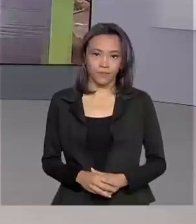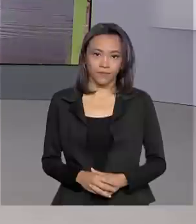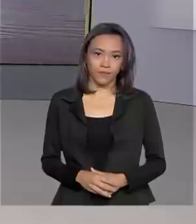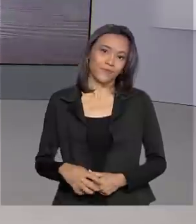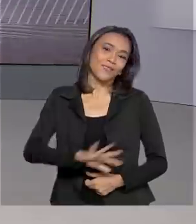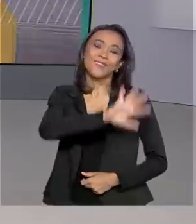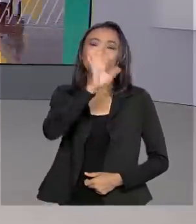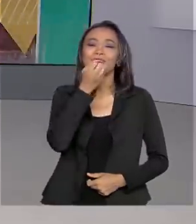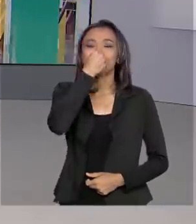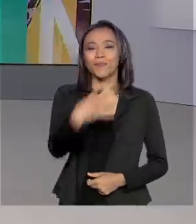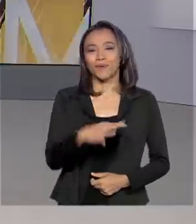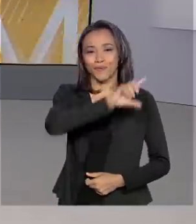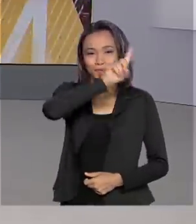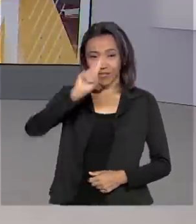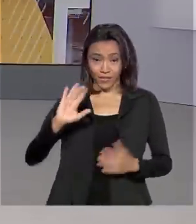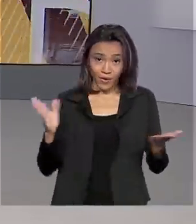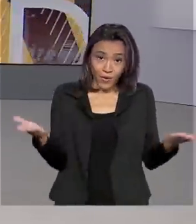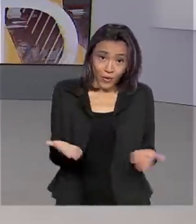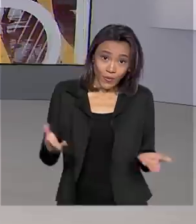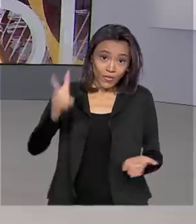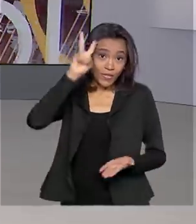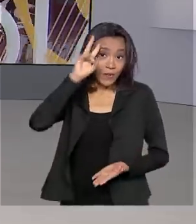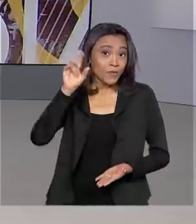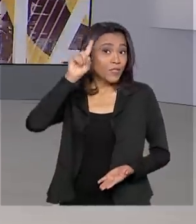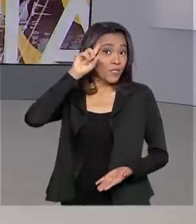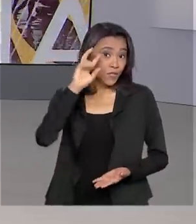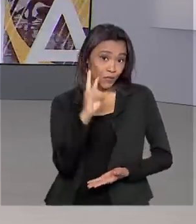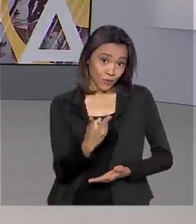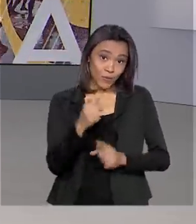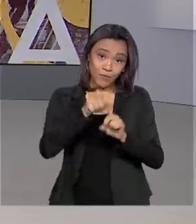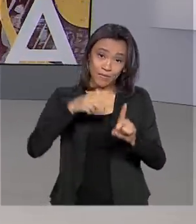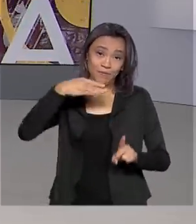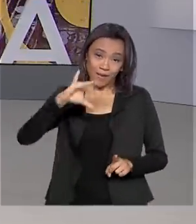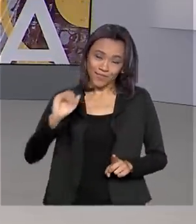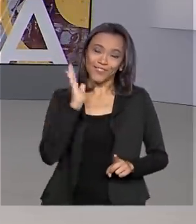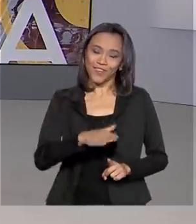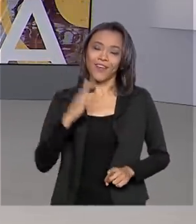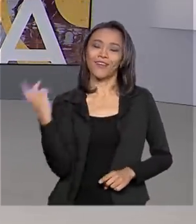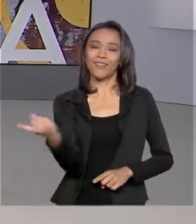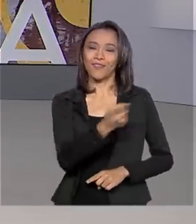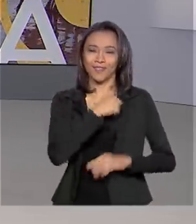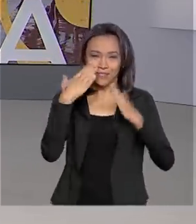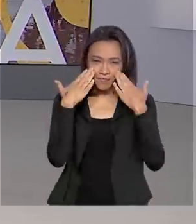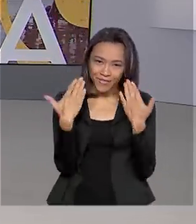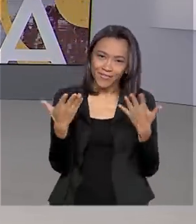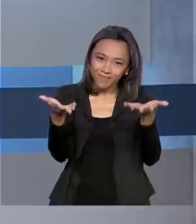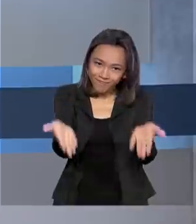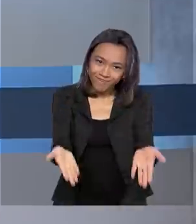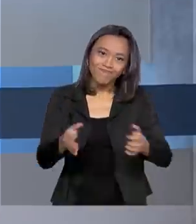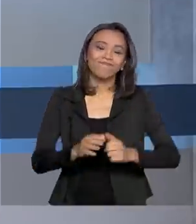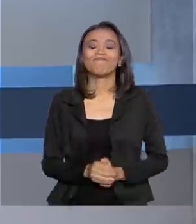Olá, dia. Hoje é segunda-feira, 2 de março. Já estamos no ar com o Brasil em dia.